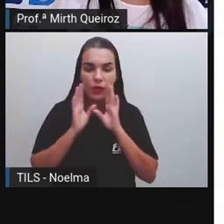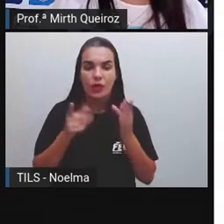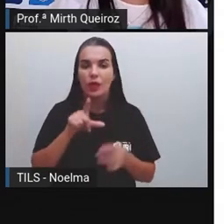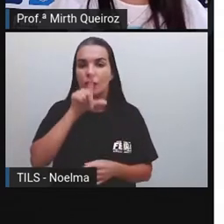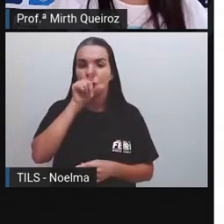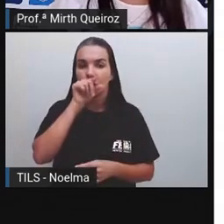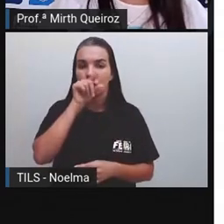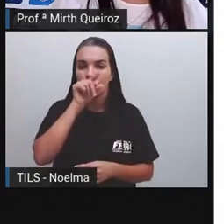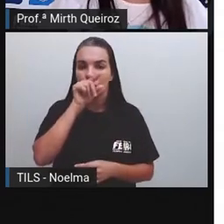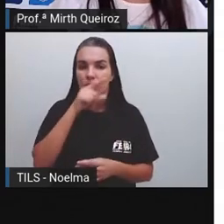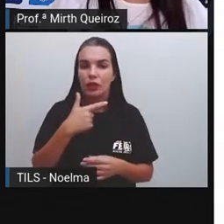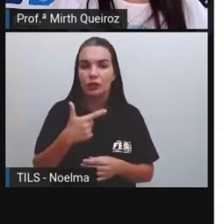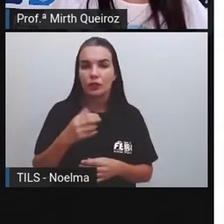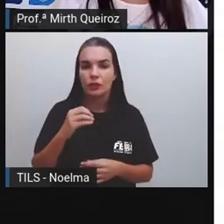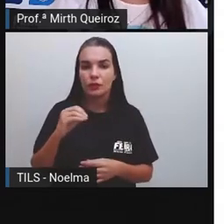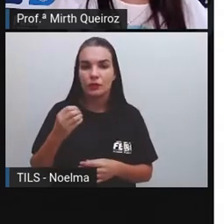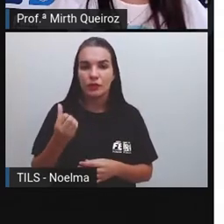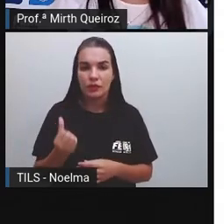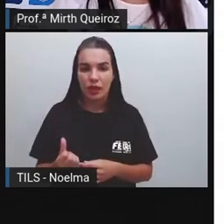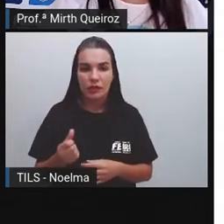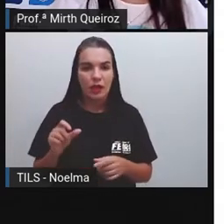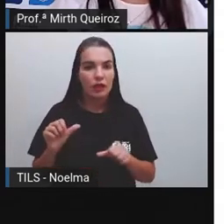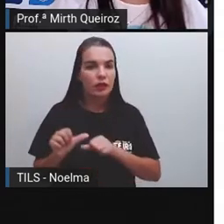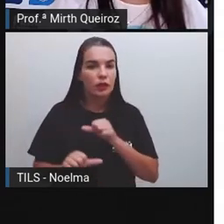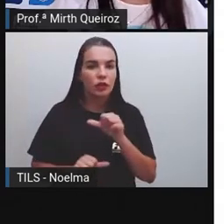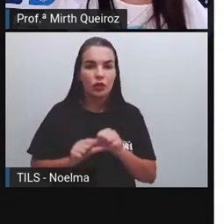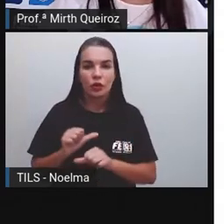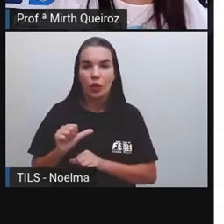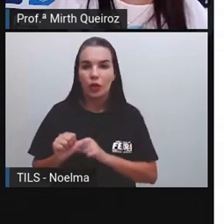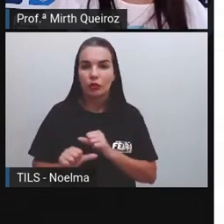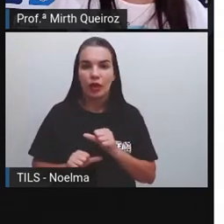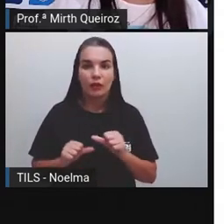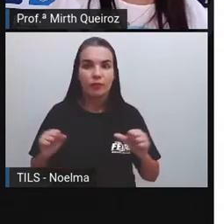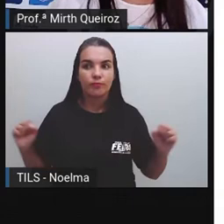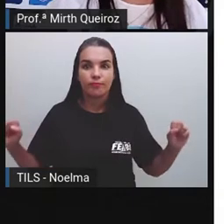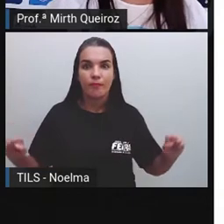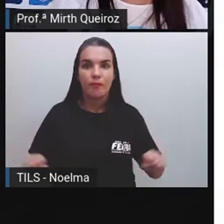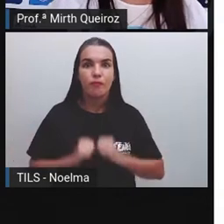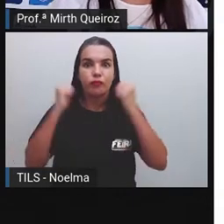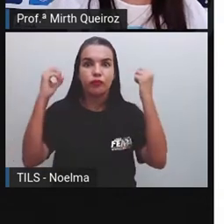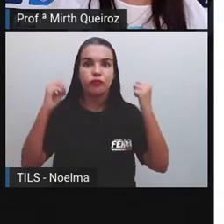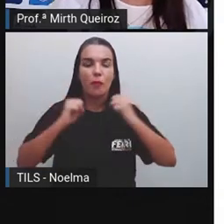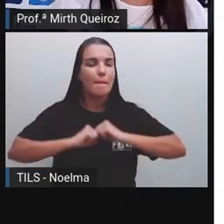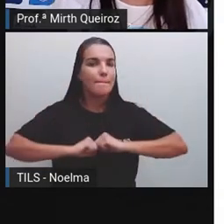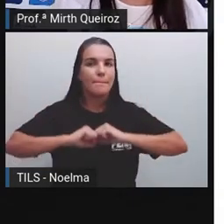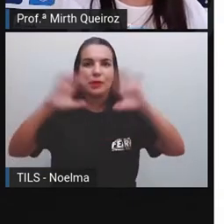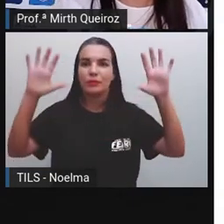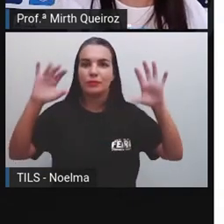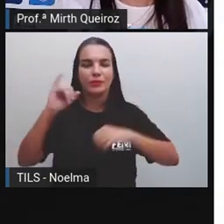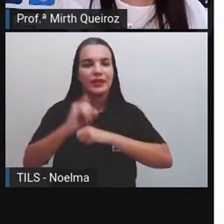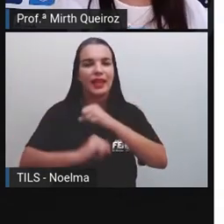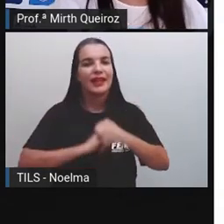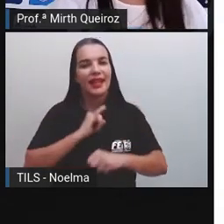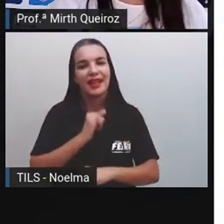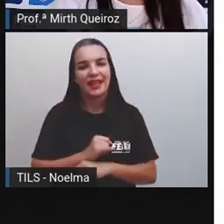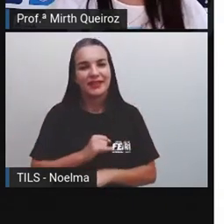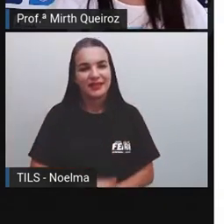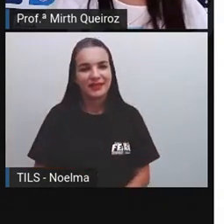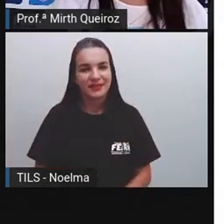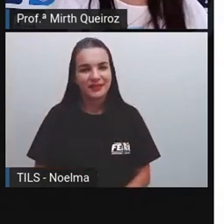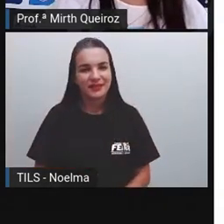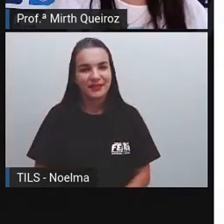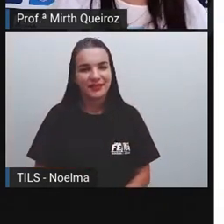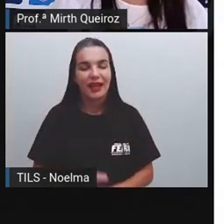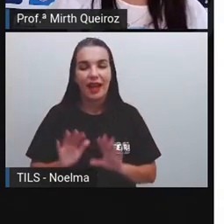2006 Que se tornaram Grandes fenômenos Da internet Até então